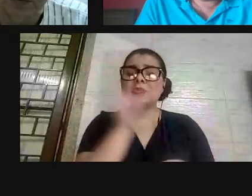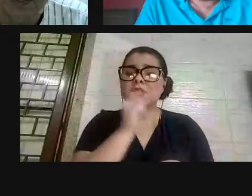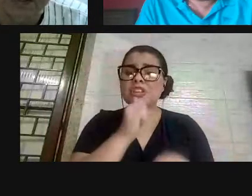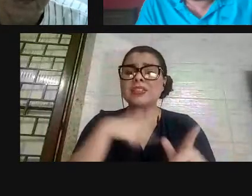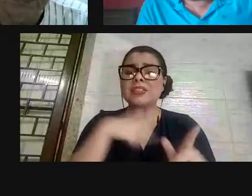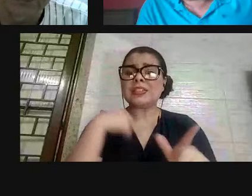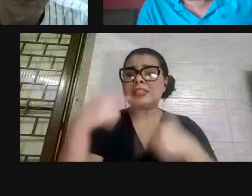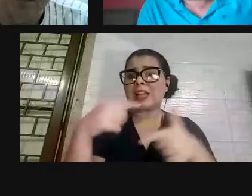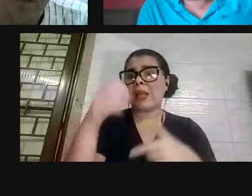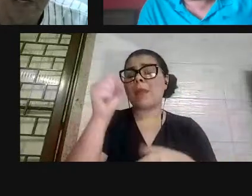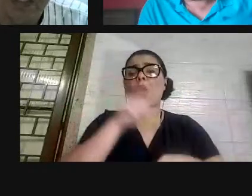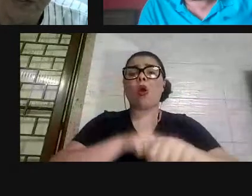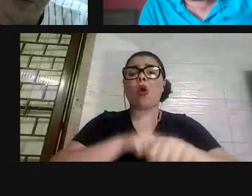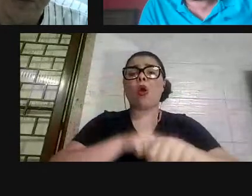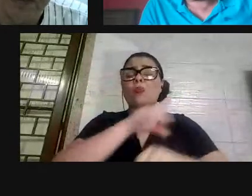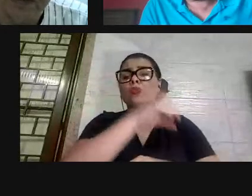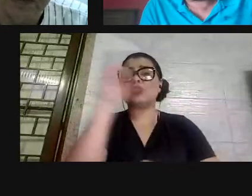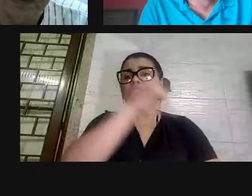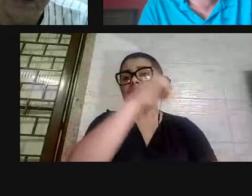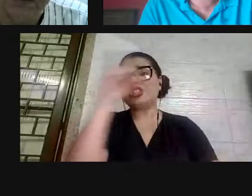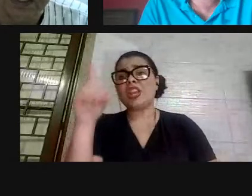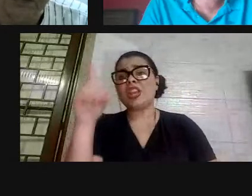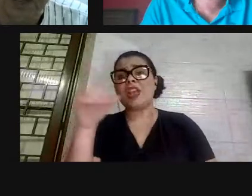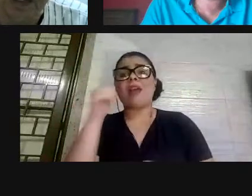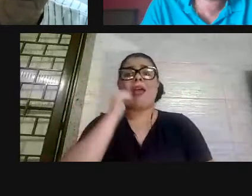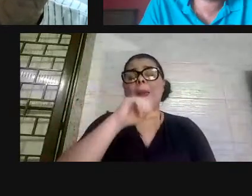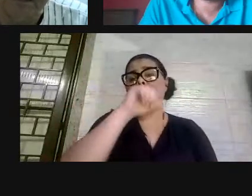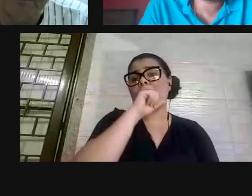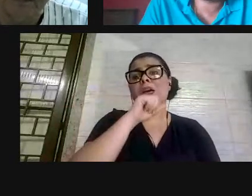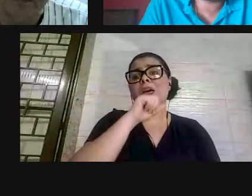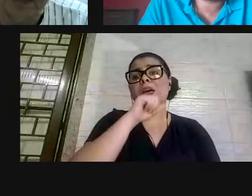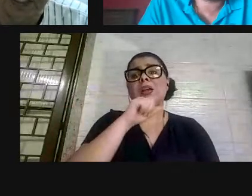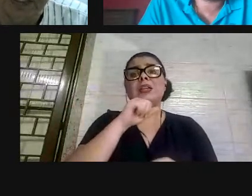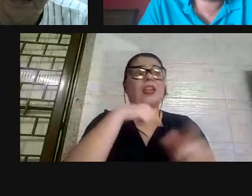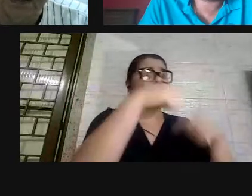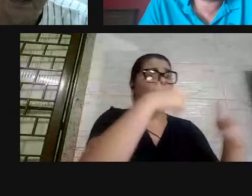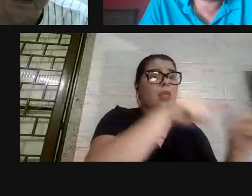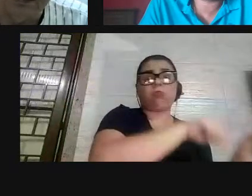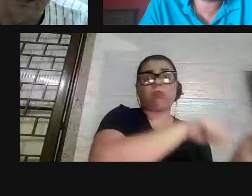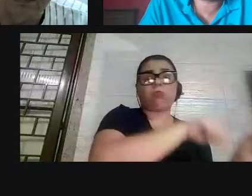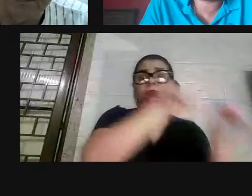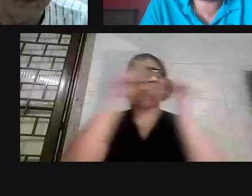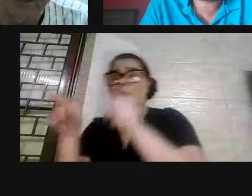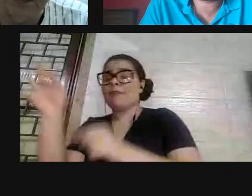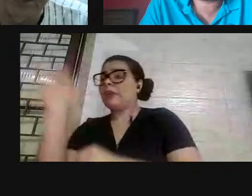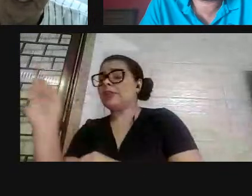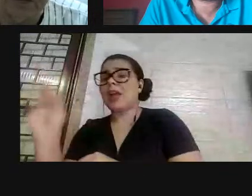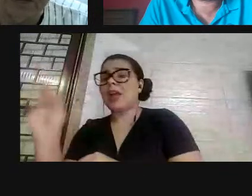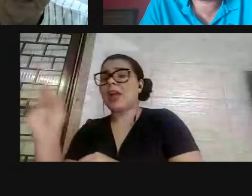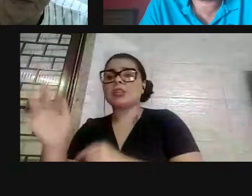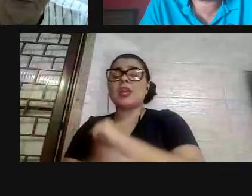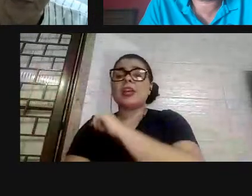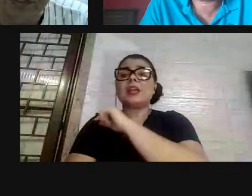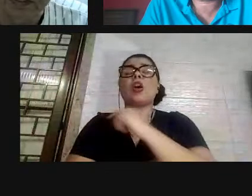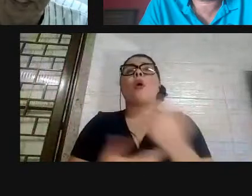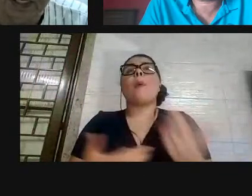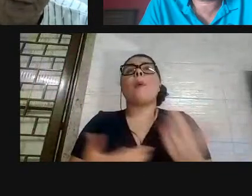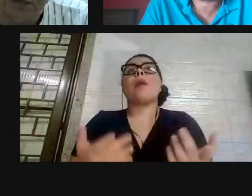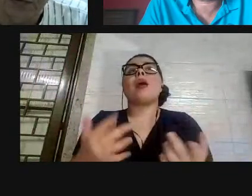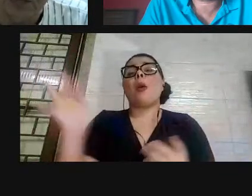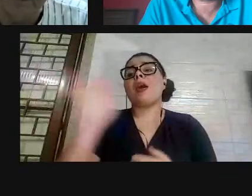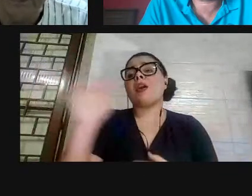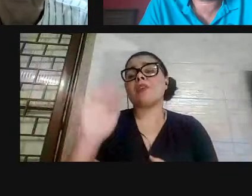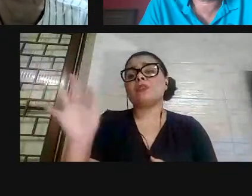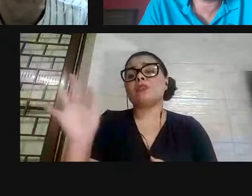dia, que estudam à noite, são mães, são meninas que saem do trabalho e vêm para a faculdade, então é uma universidade popular, uma universidade muito